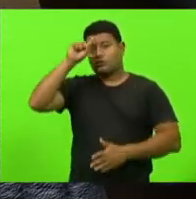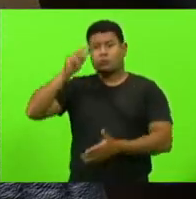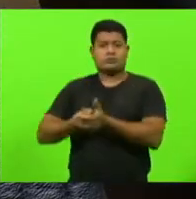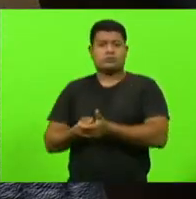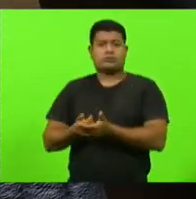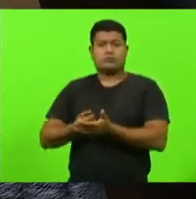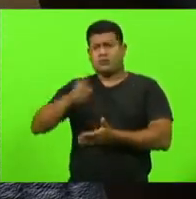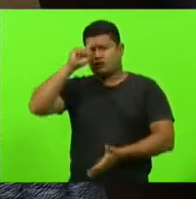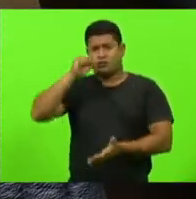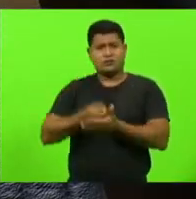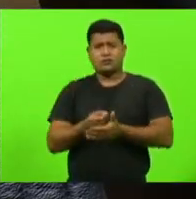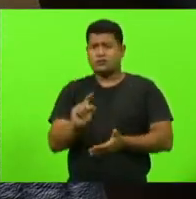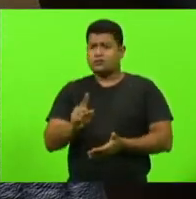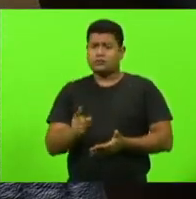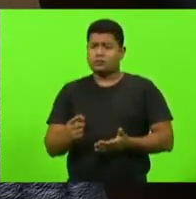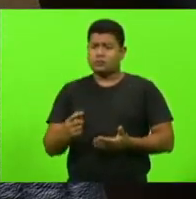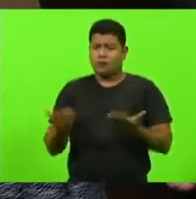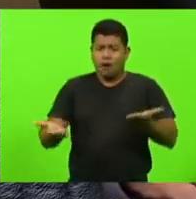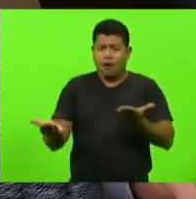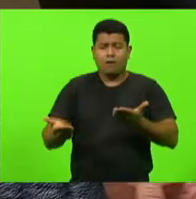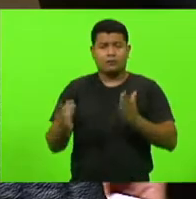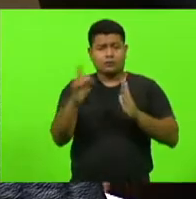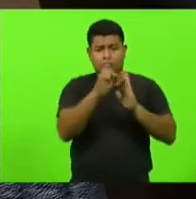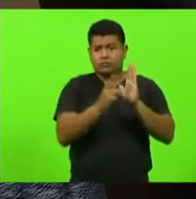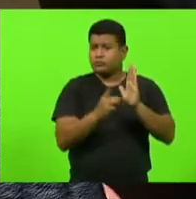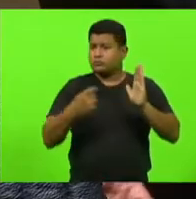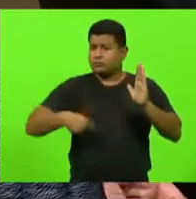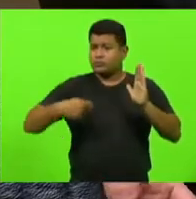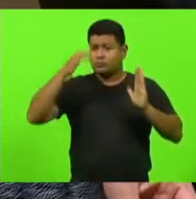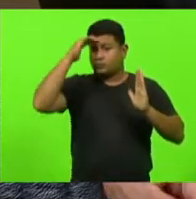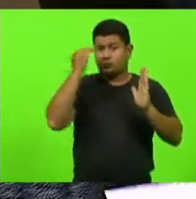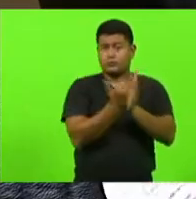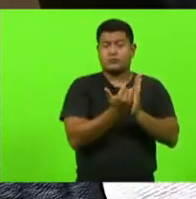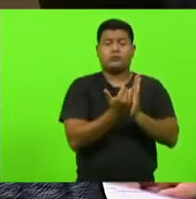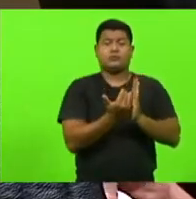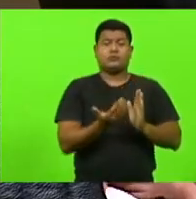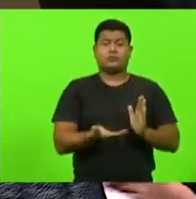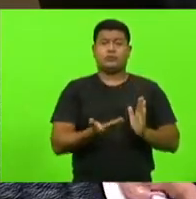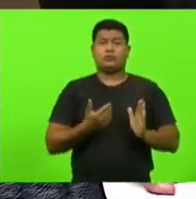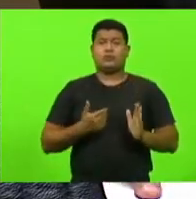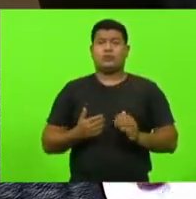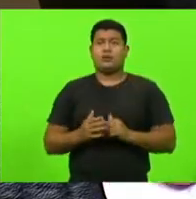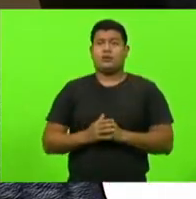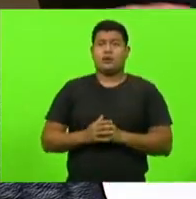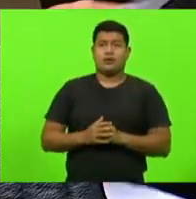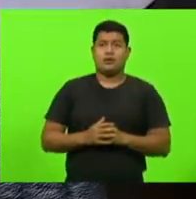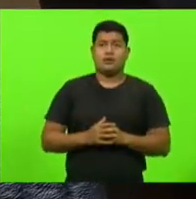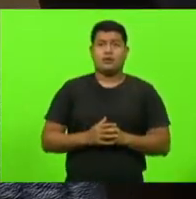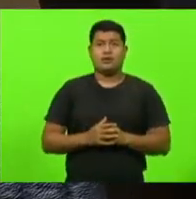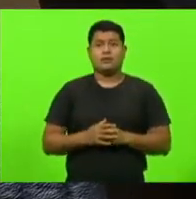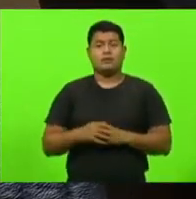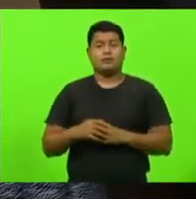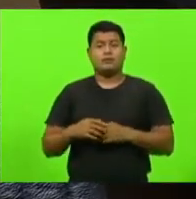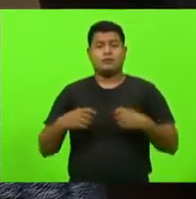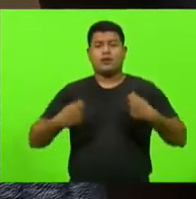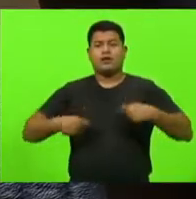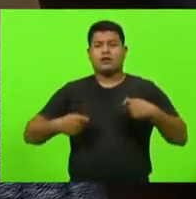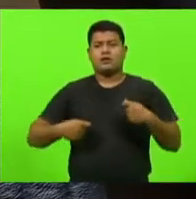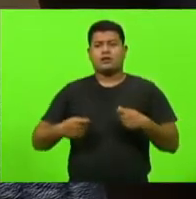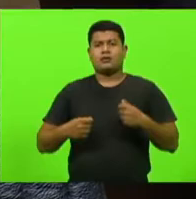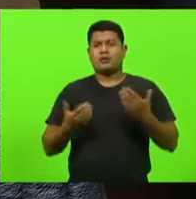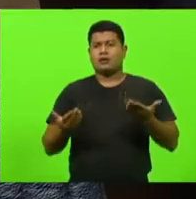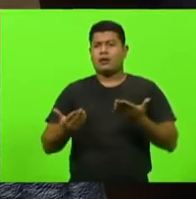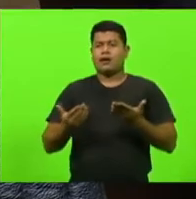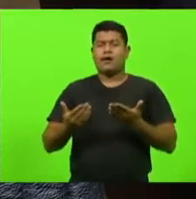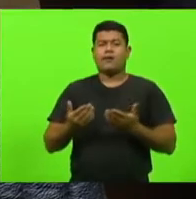Aí dizem, que nós temos que seguir as ordens do Plancon, que não sei o que do Plancon. O Plancon